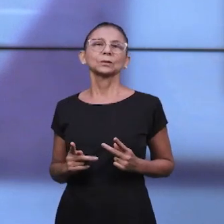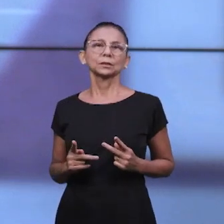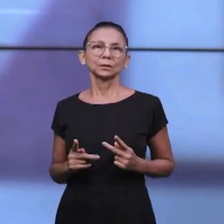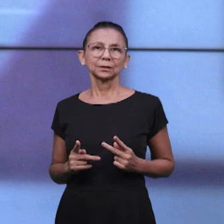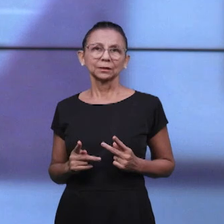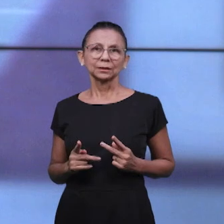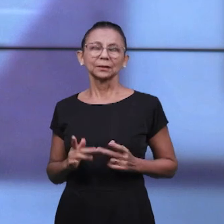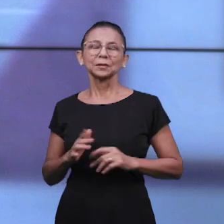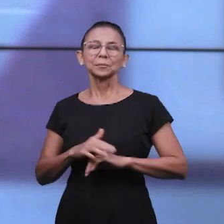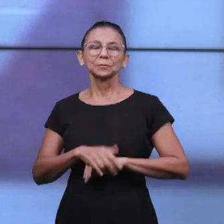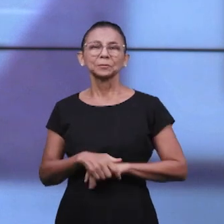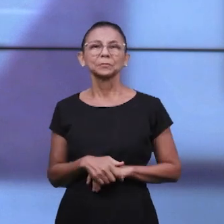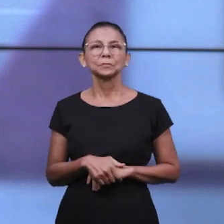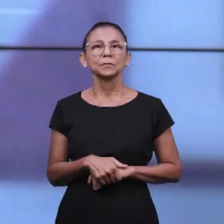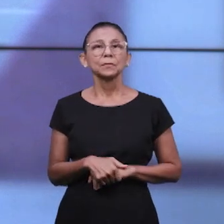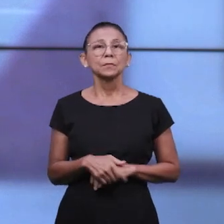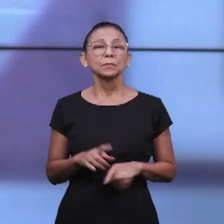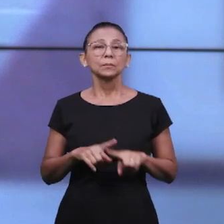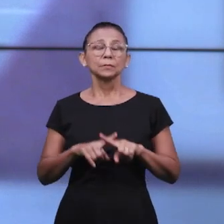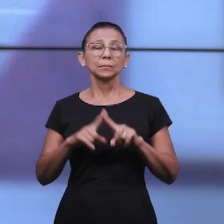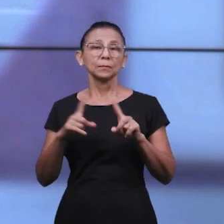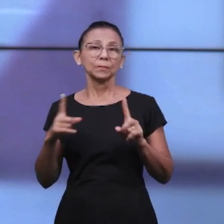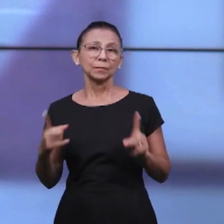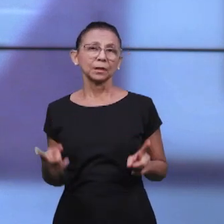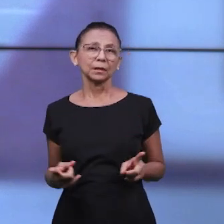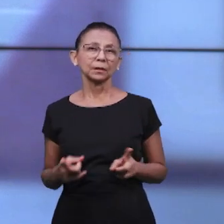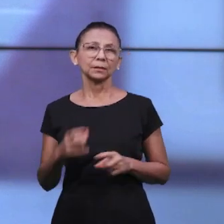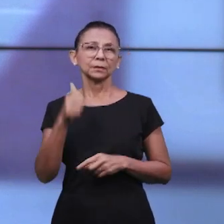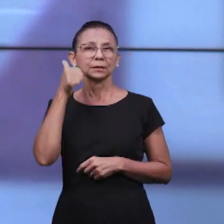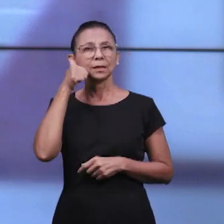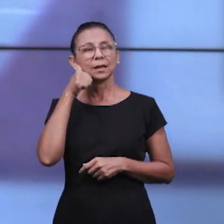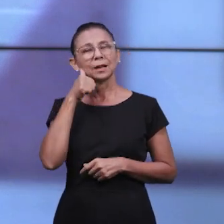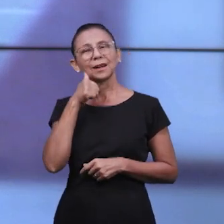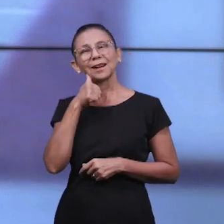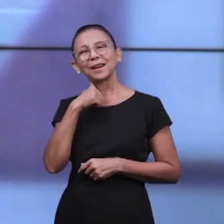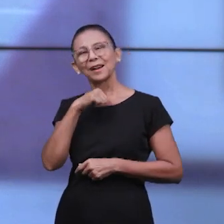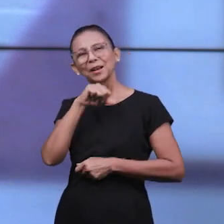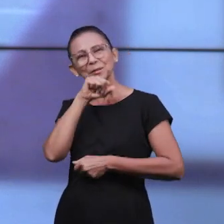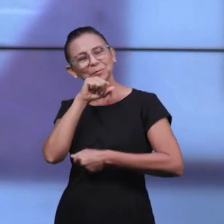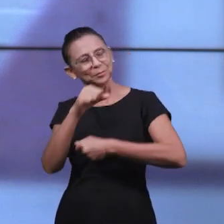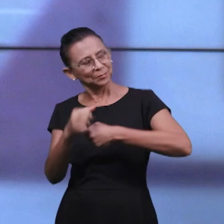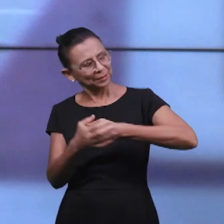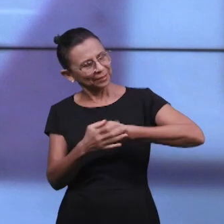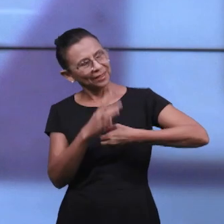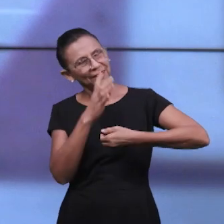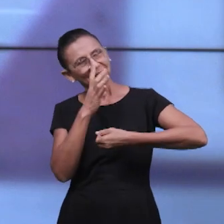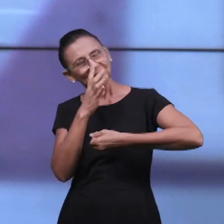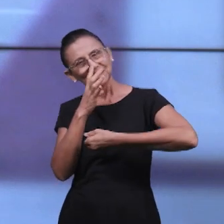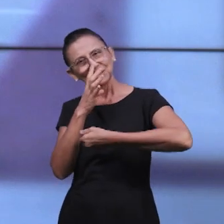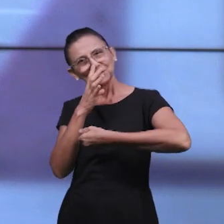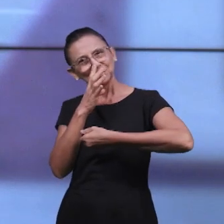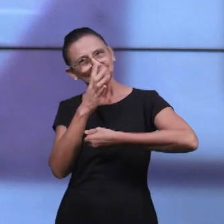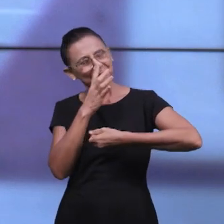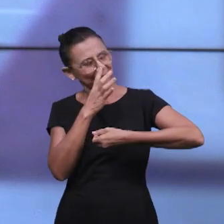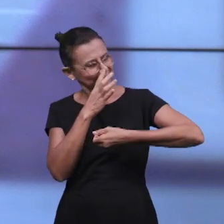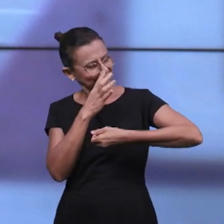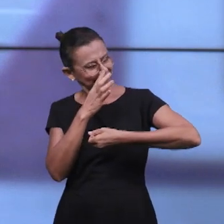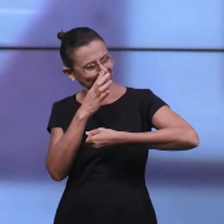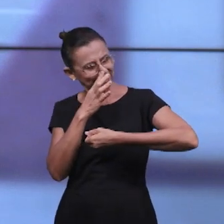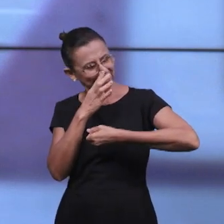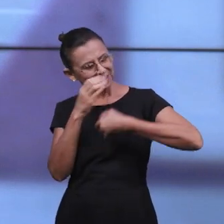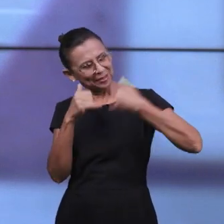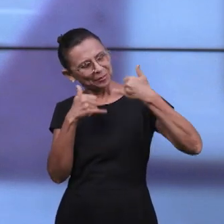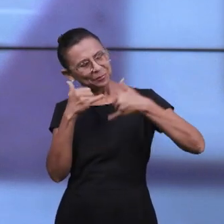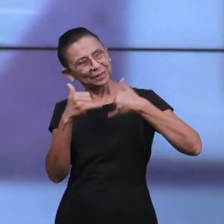-estar. E a mãe não apenas amamenta, ela observa, admira, canta, ora, brinca